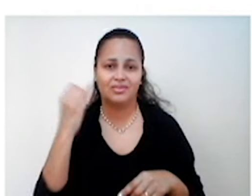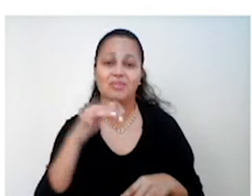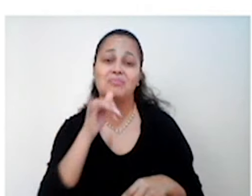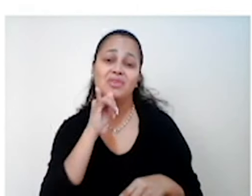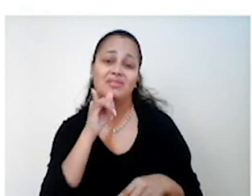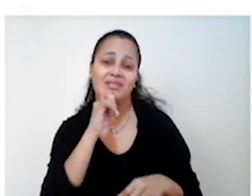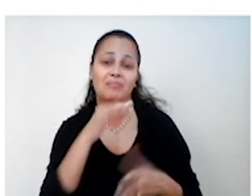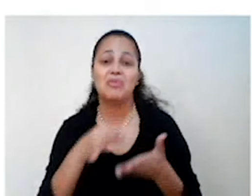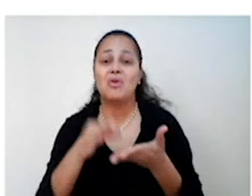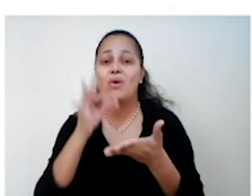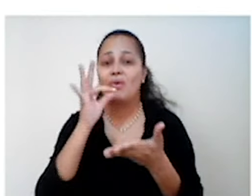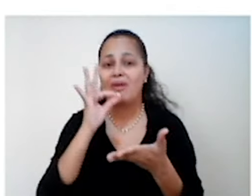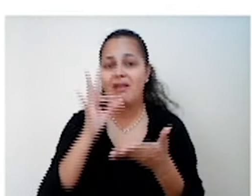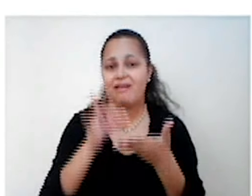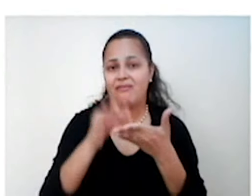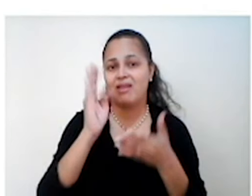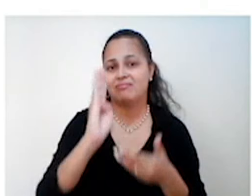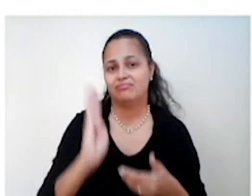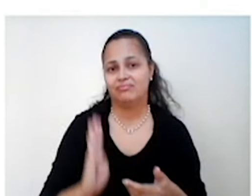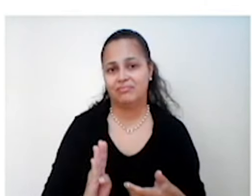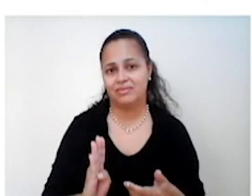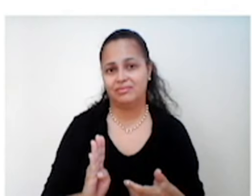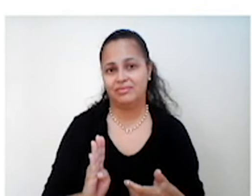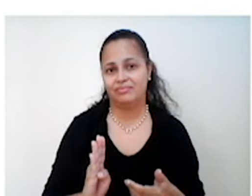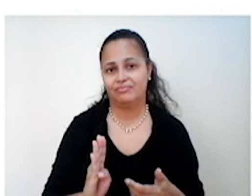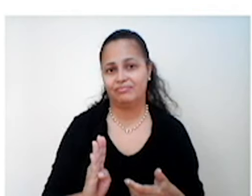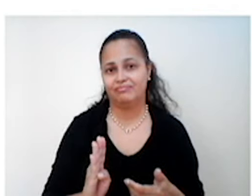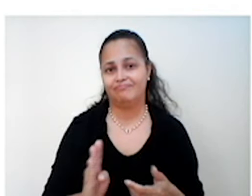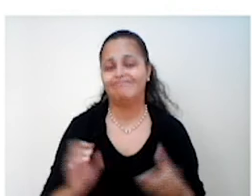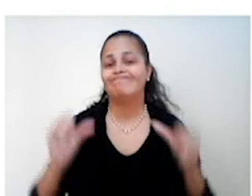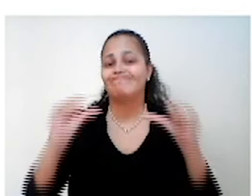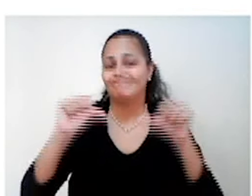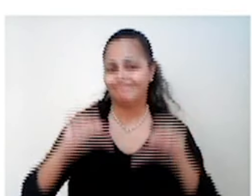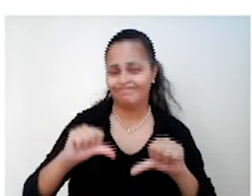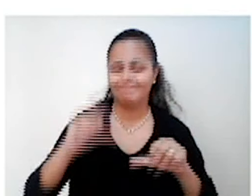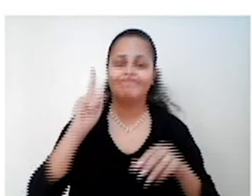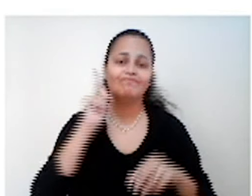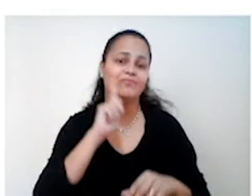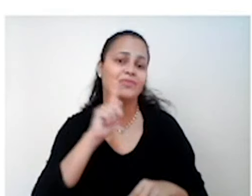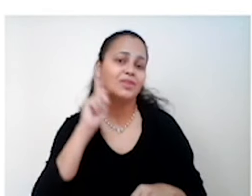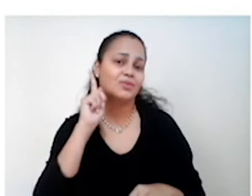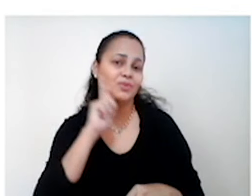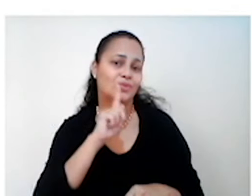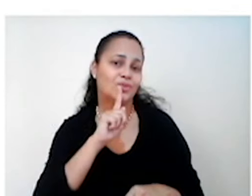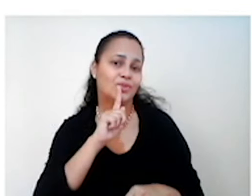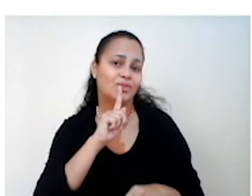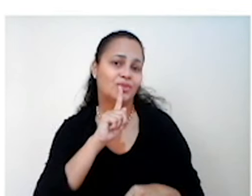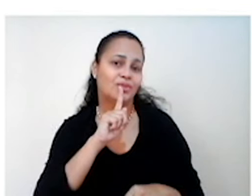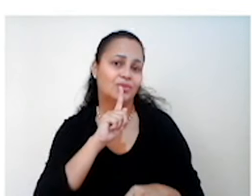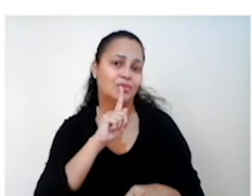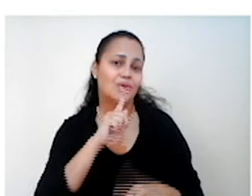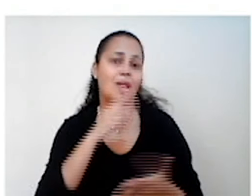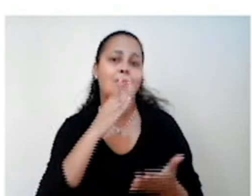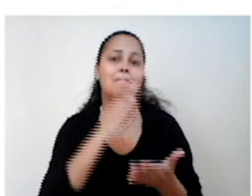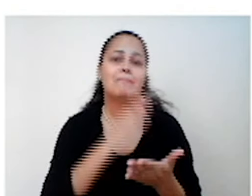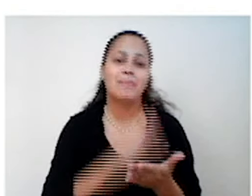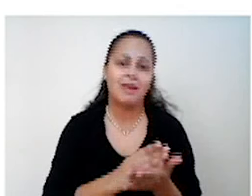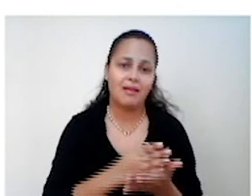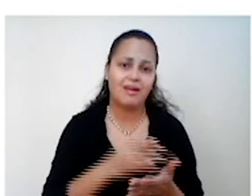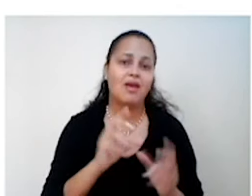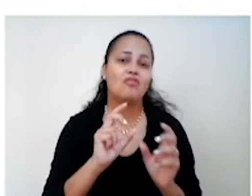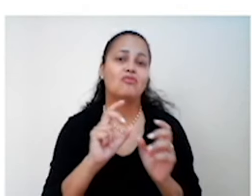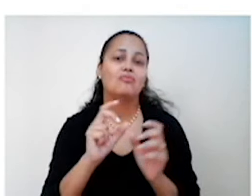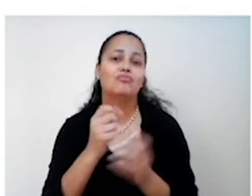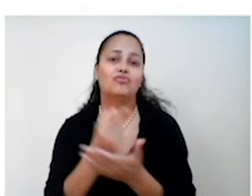era muito utilizado na sobremesa. Então, em crise, os Estados Unidos cortaram a compra do café